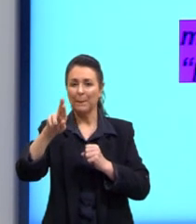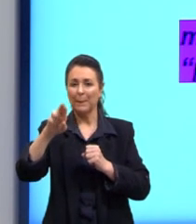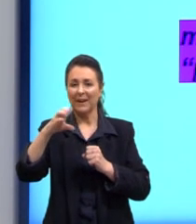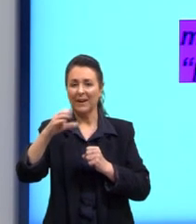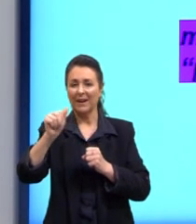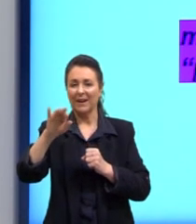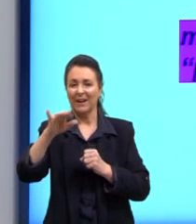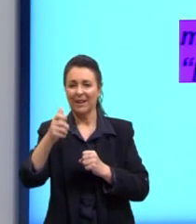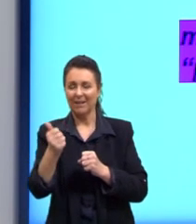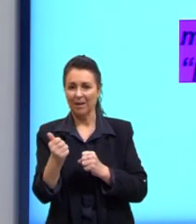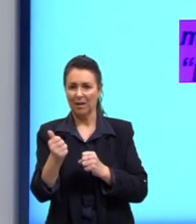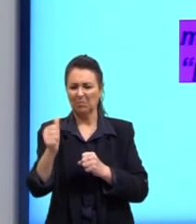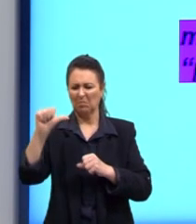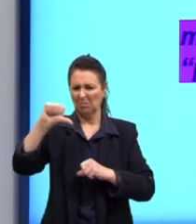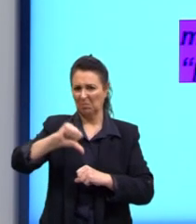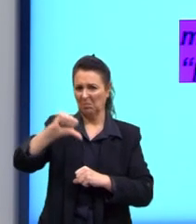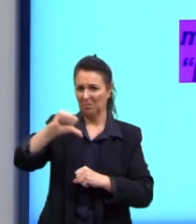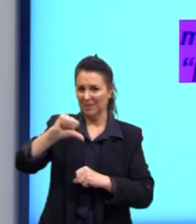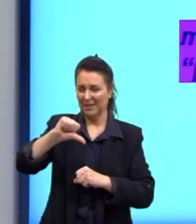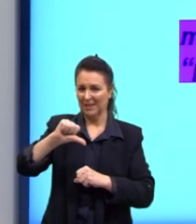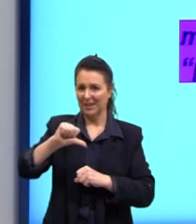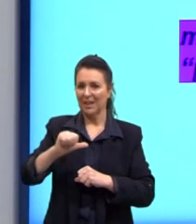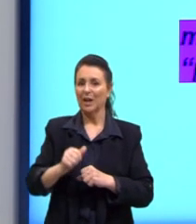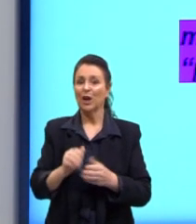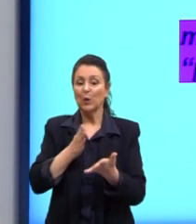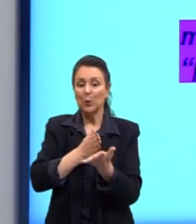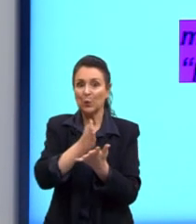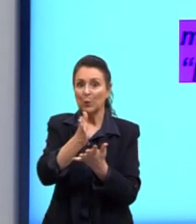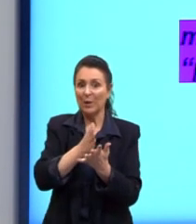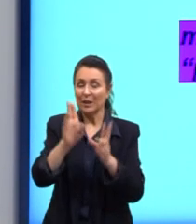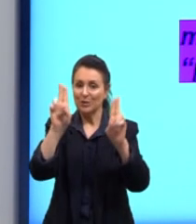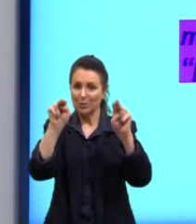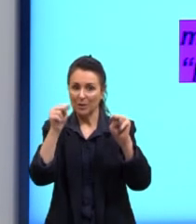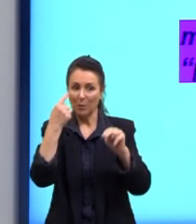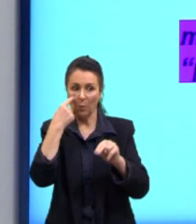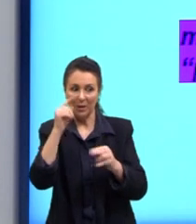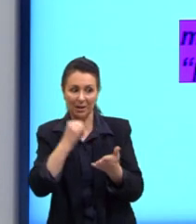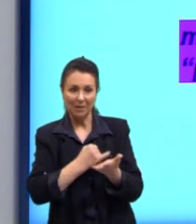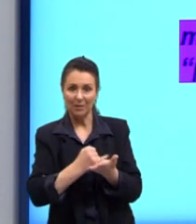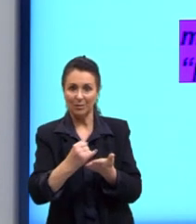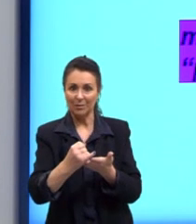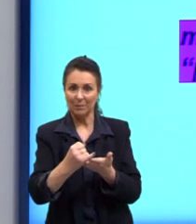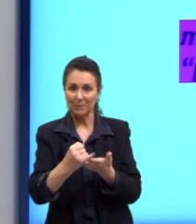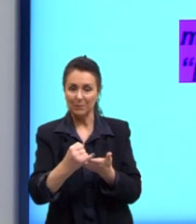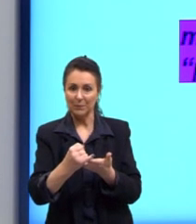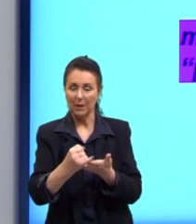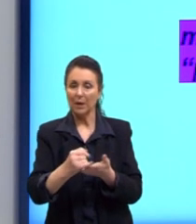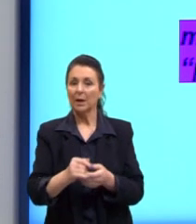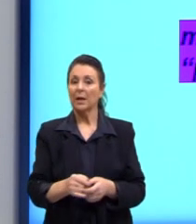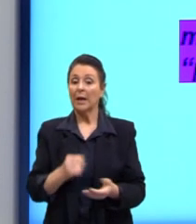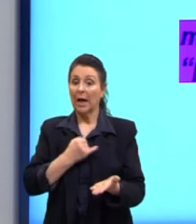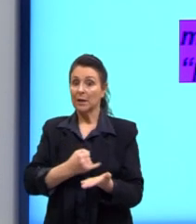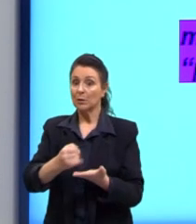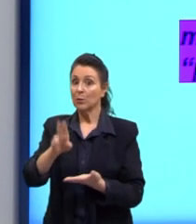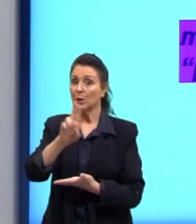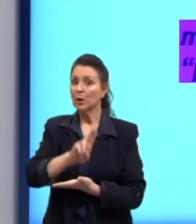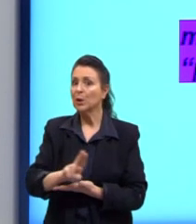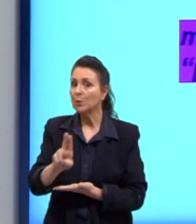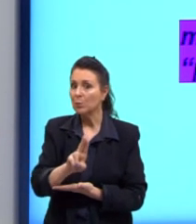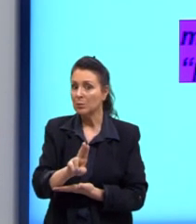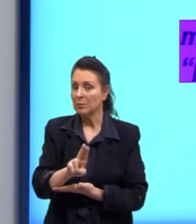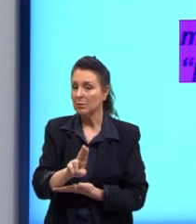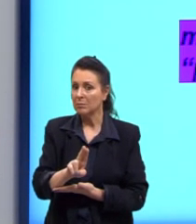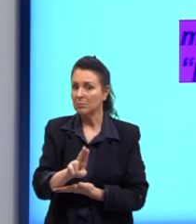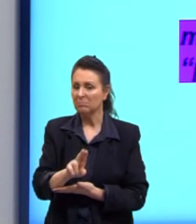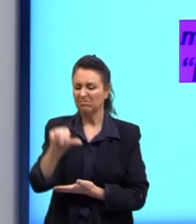participante encerra a sua análise do eixo temático. Então, eu falei isso lá na introdução. Na introdução, ele usa exatamente isso aqui,